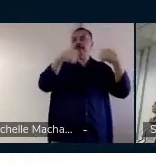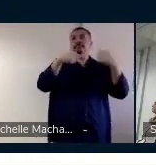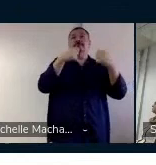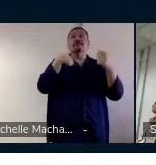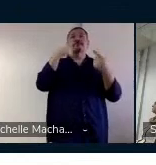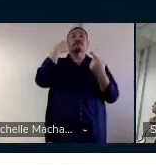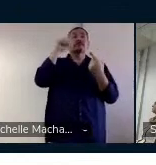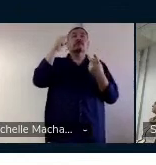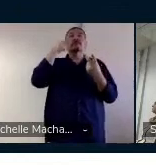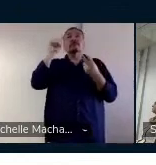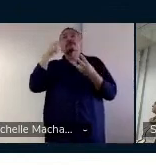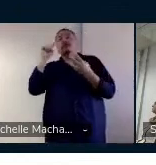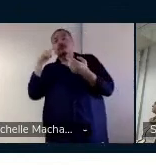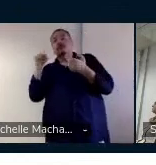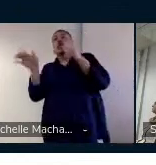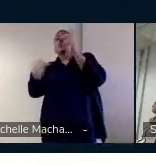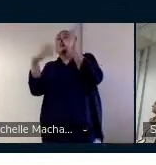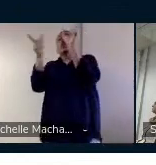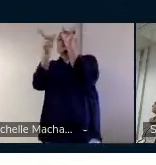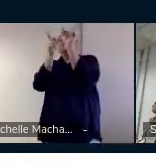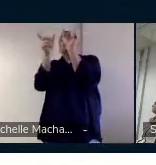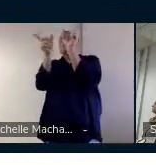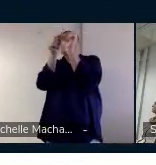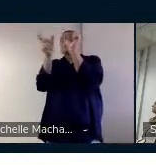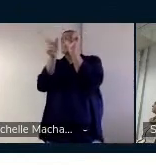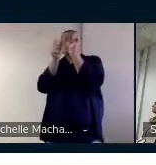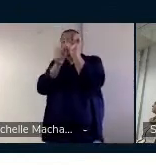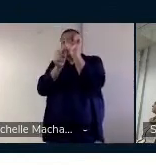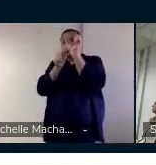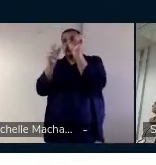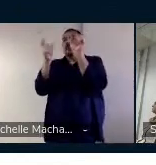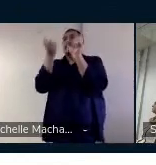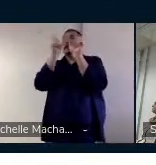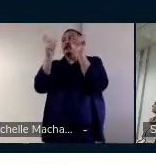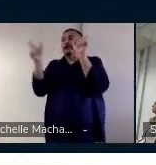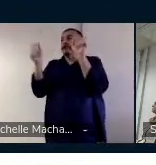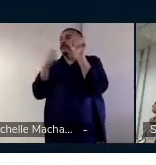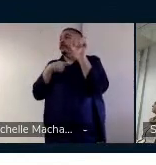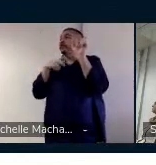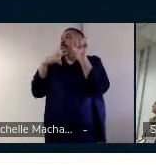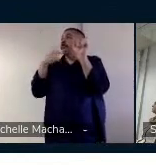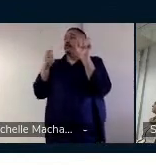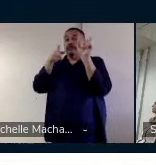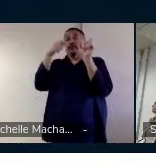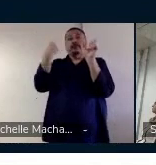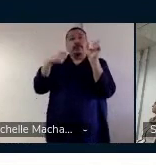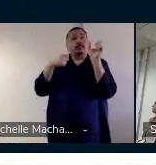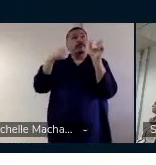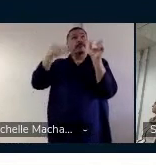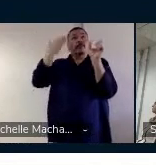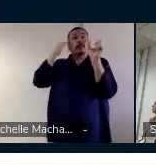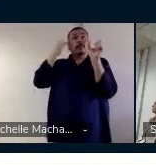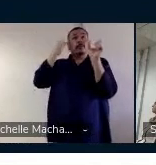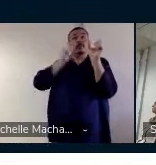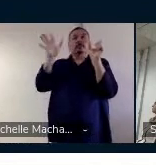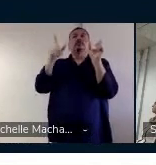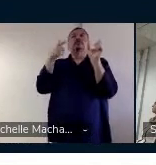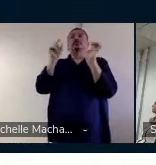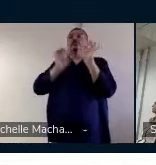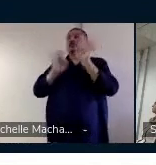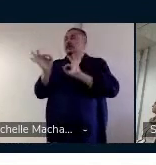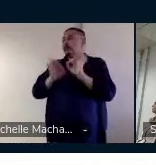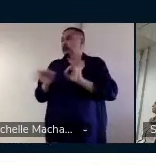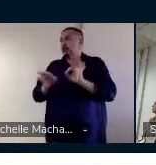identificar os sufixos nessa palavra. Então, você fala claramente para o aluno o que ele tem que fazer para ele já se preparar.